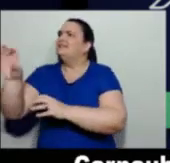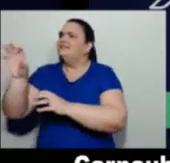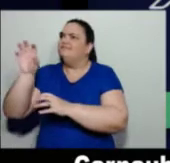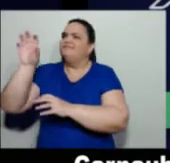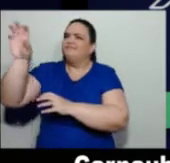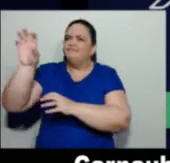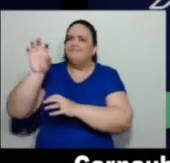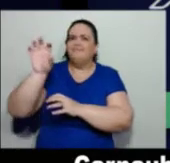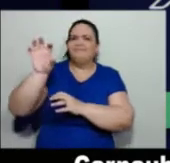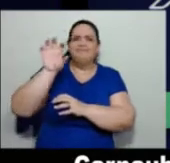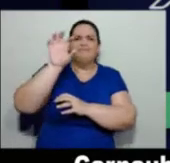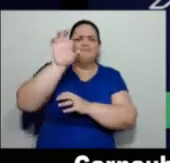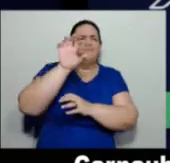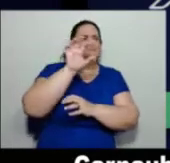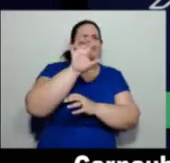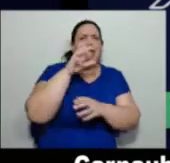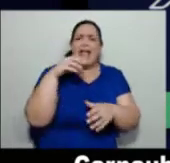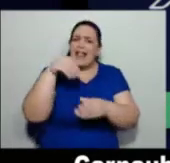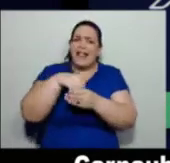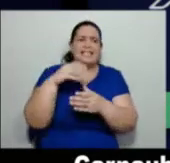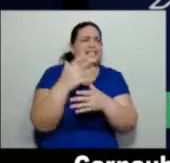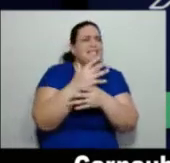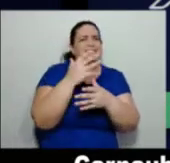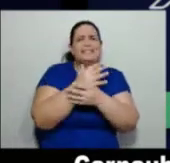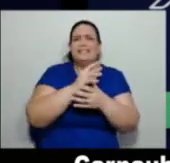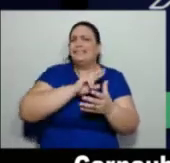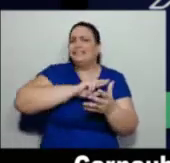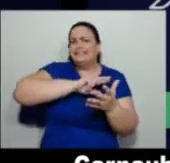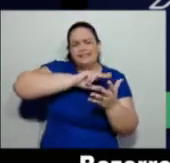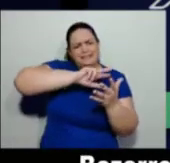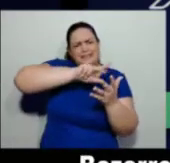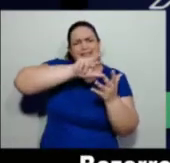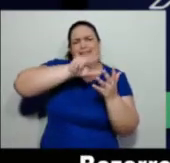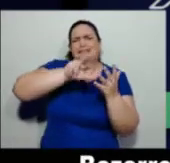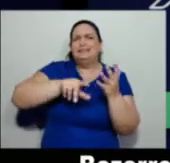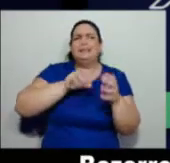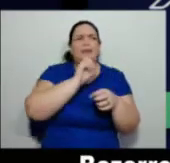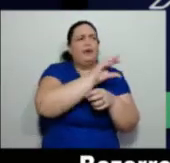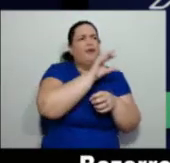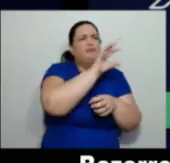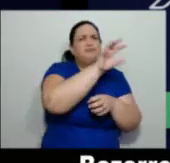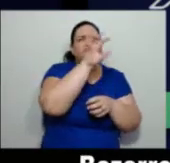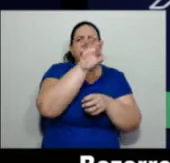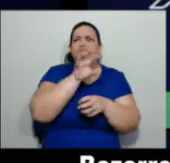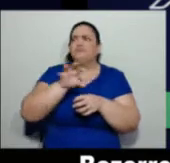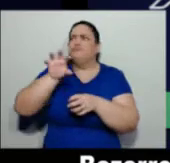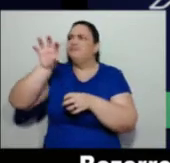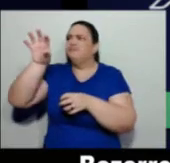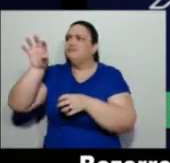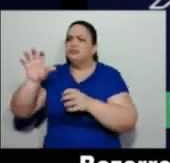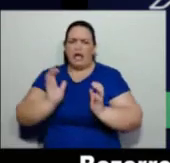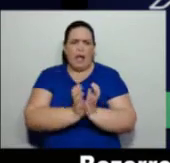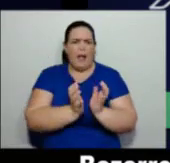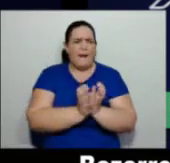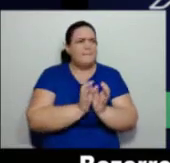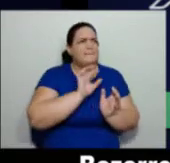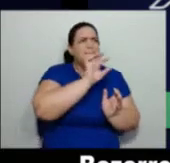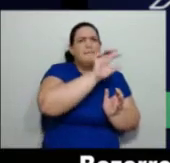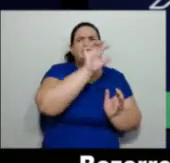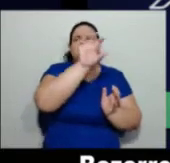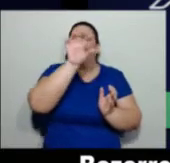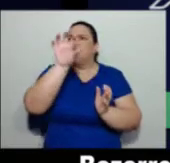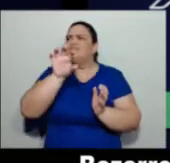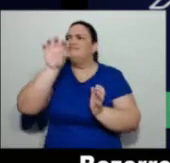Sairé, Passira, Cupira, Cachoeirinha, Bezerros, Barra de Guaberaba, Buique, Águas